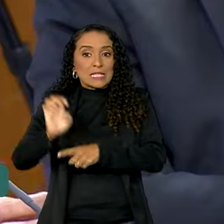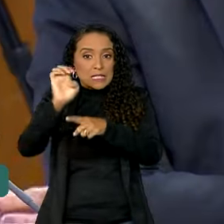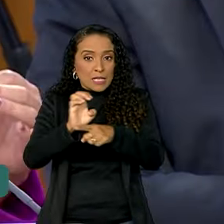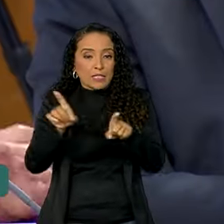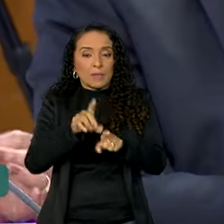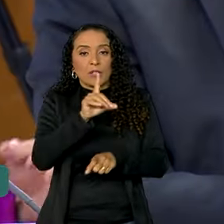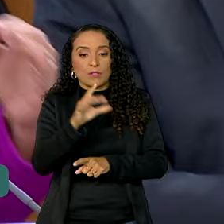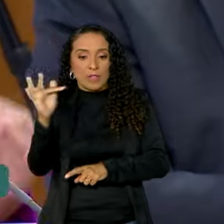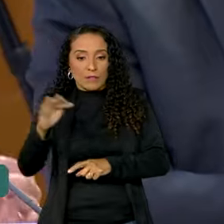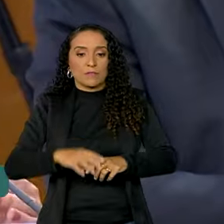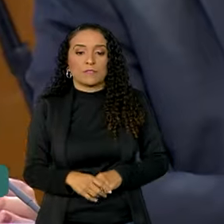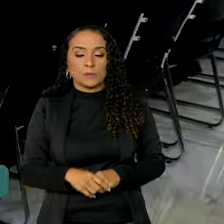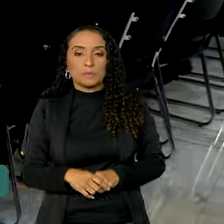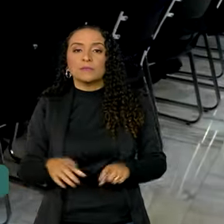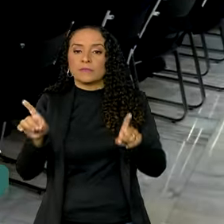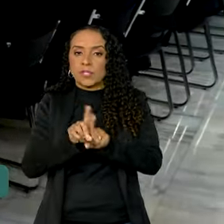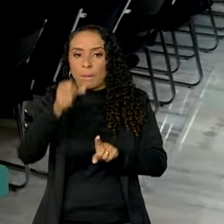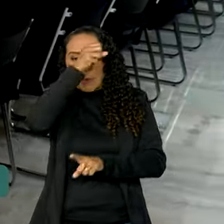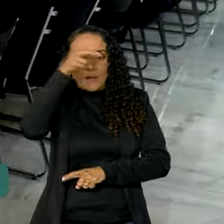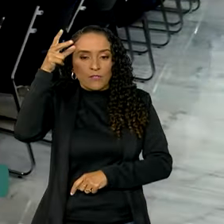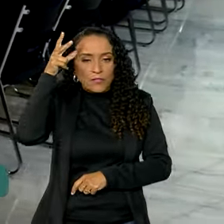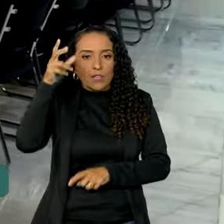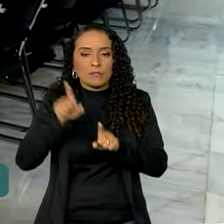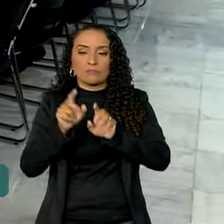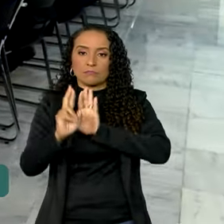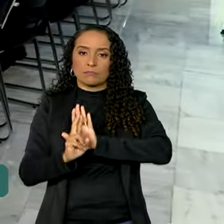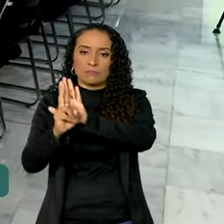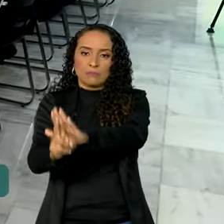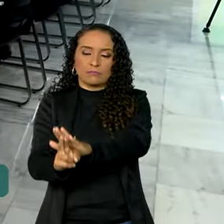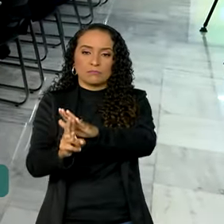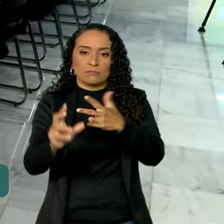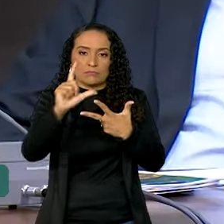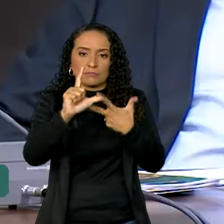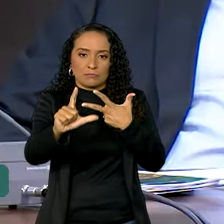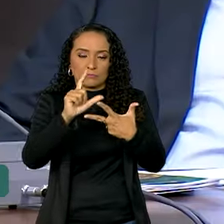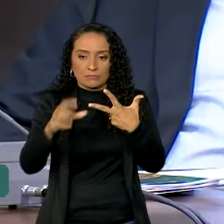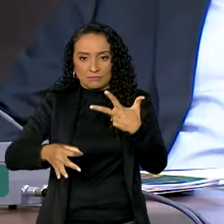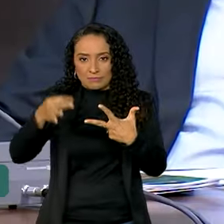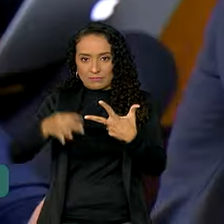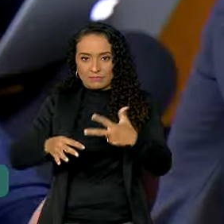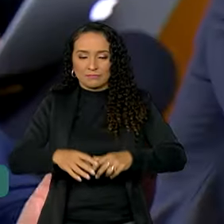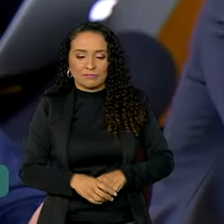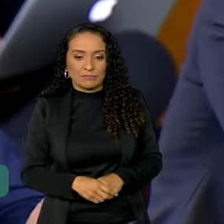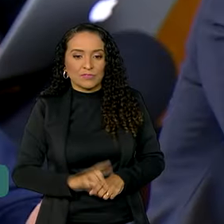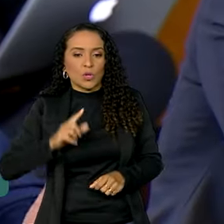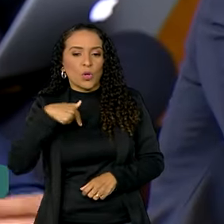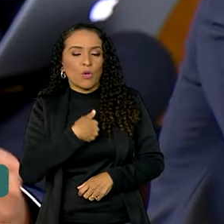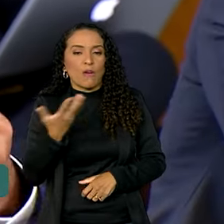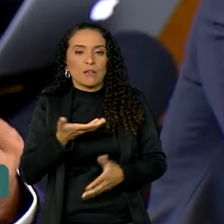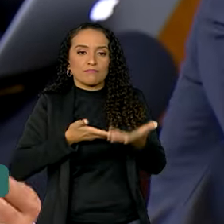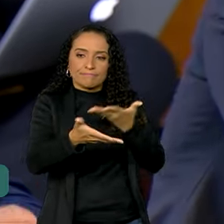e do Distrito Federal, além de prefeitos e representantes dos poderes legislativo e judiciário. Nós queremos